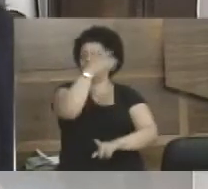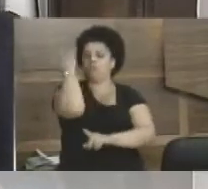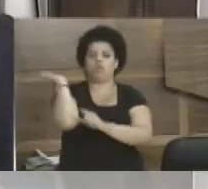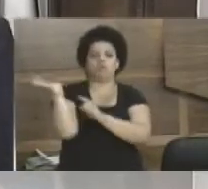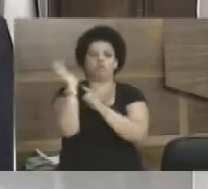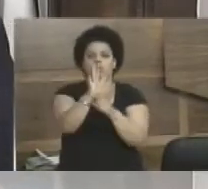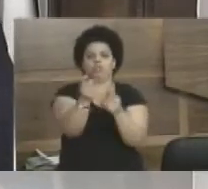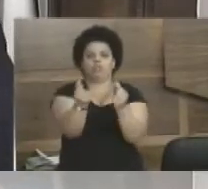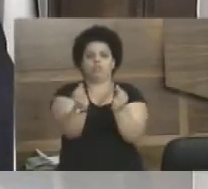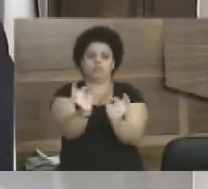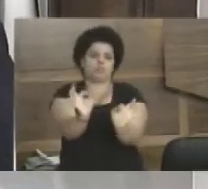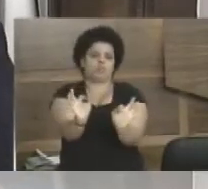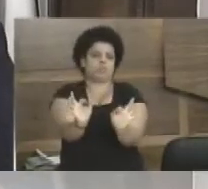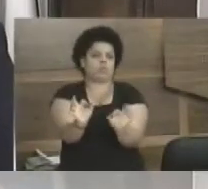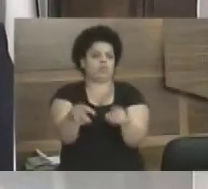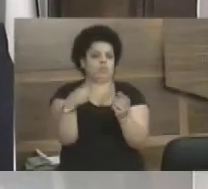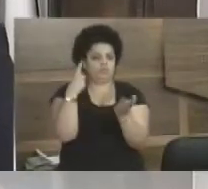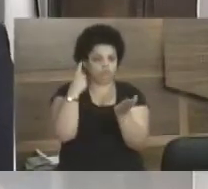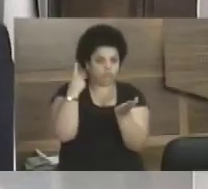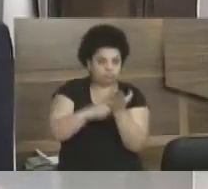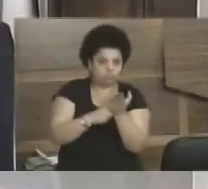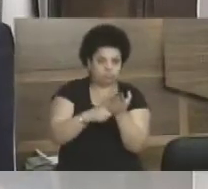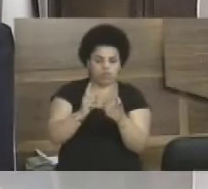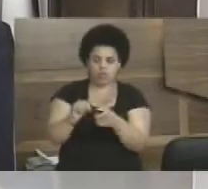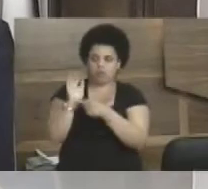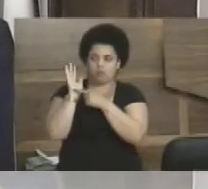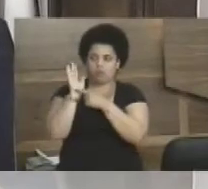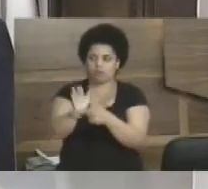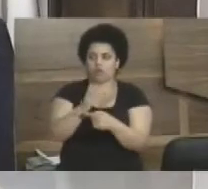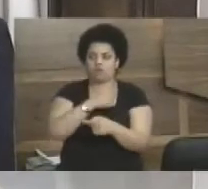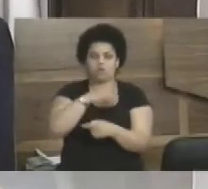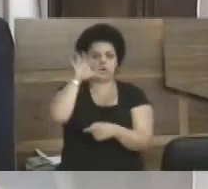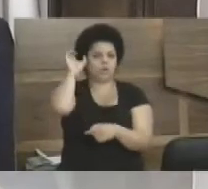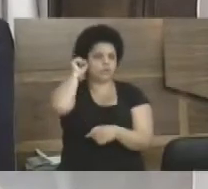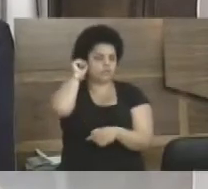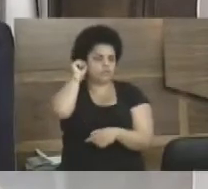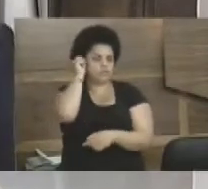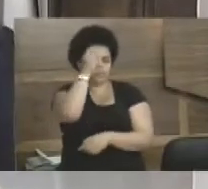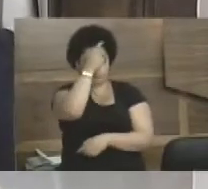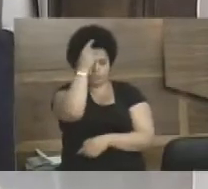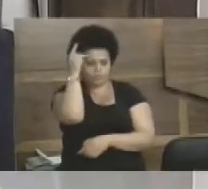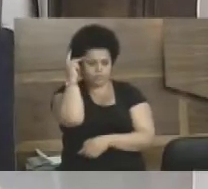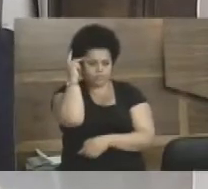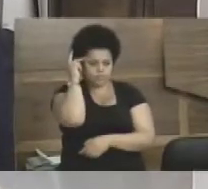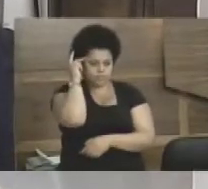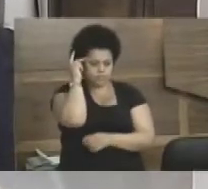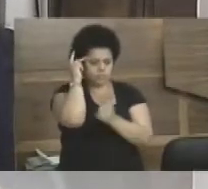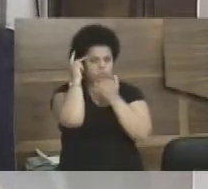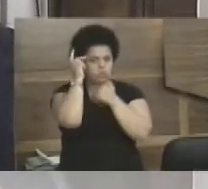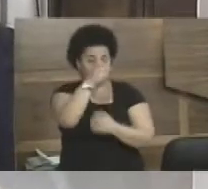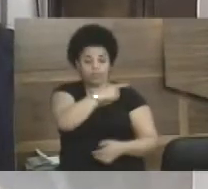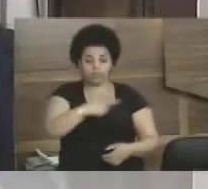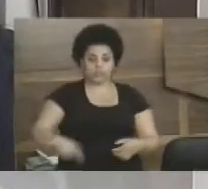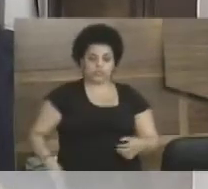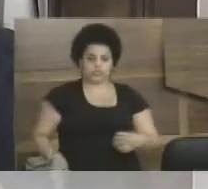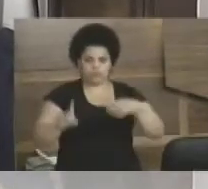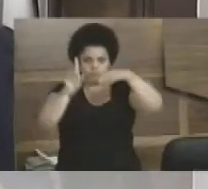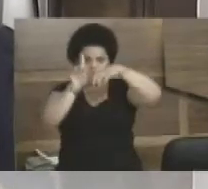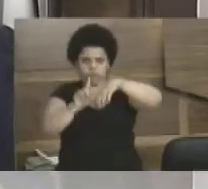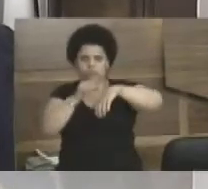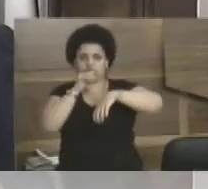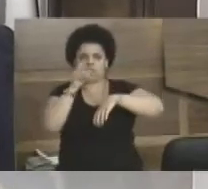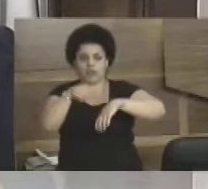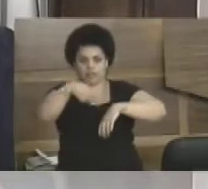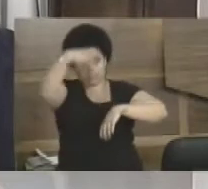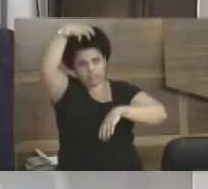dos recursos financeiros, então o consórcio seria justamente para isso, eu ouvi do presidente da Eletro Nuclear que Angra dos Reis é